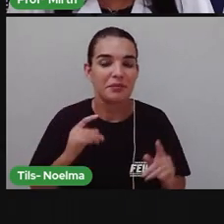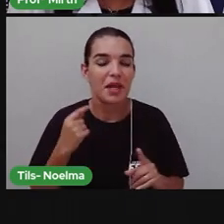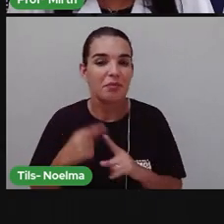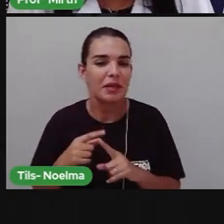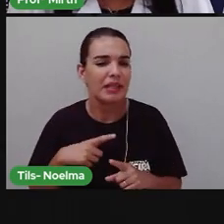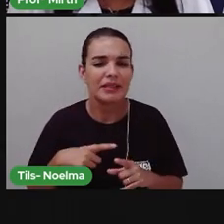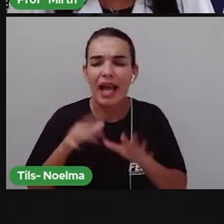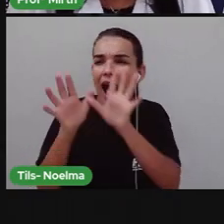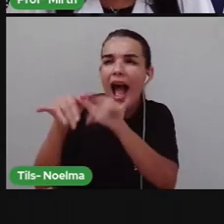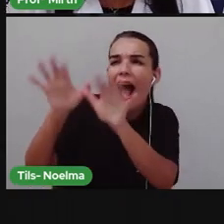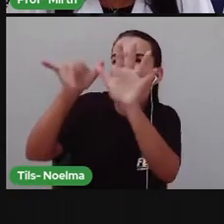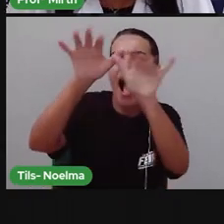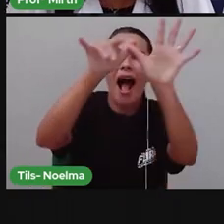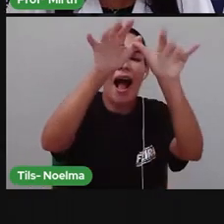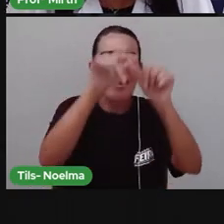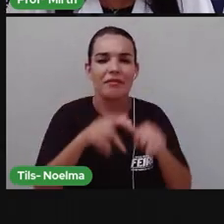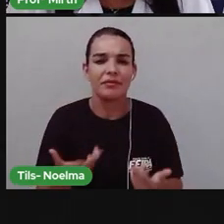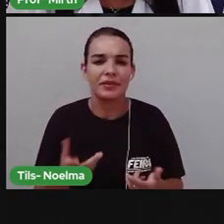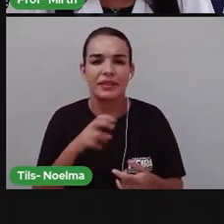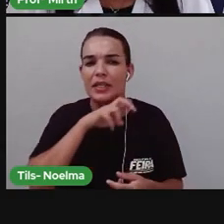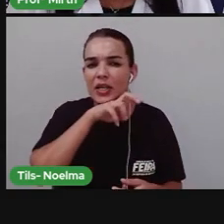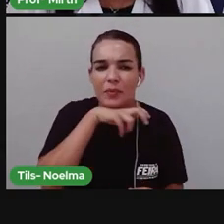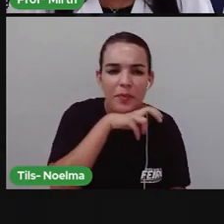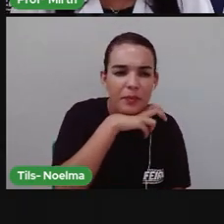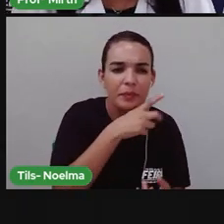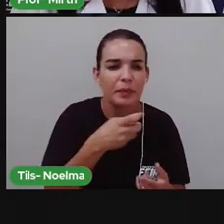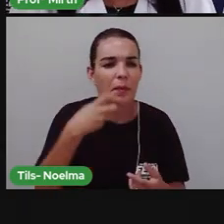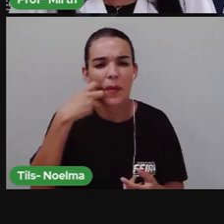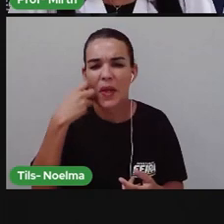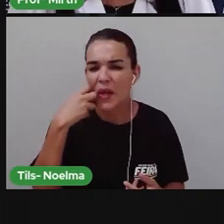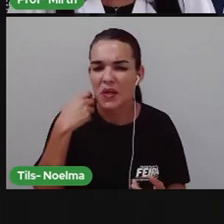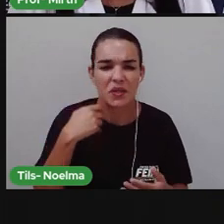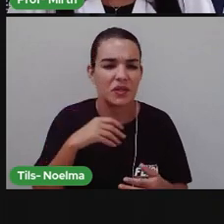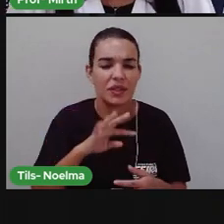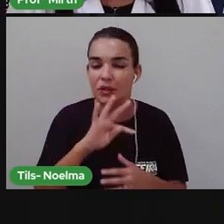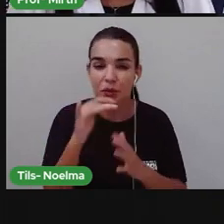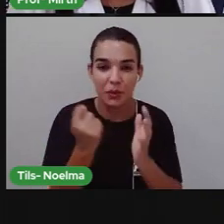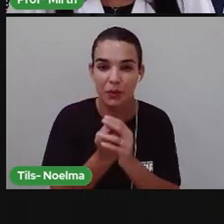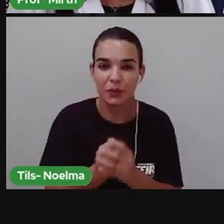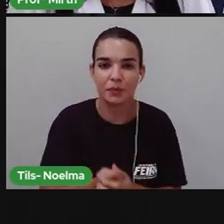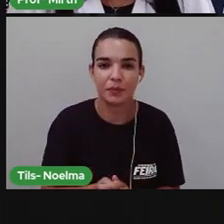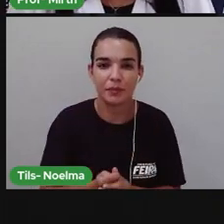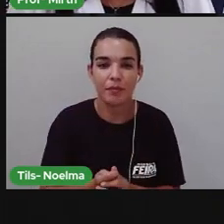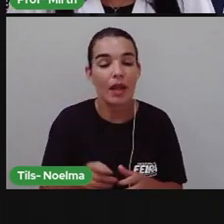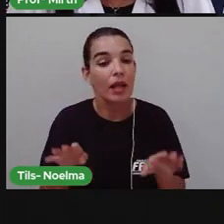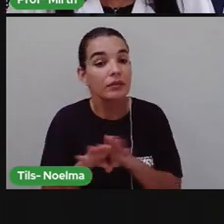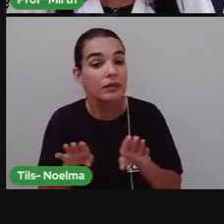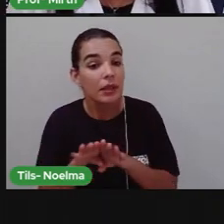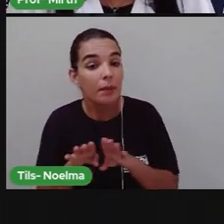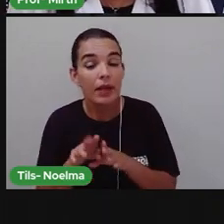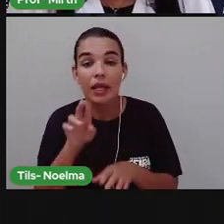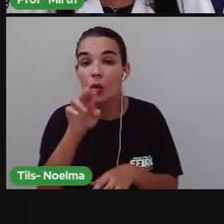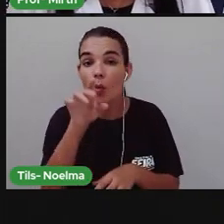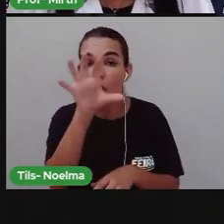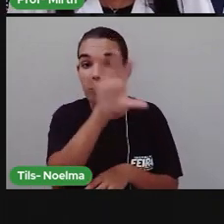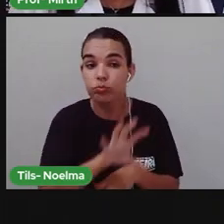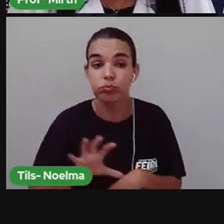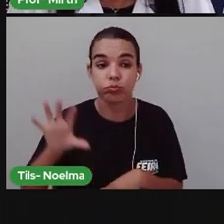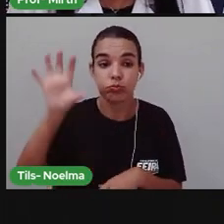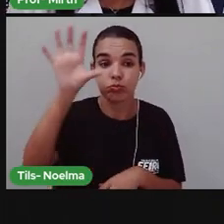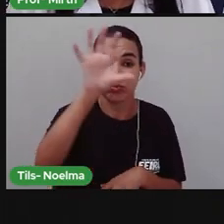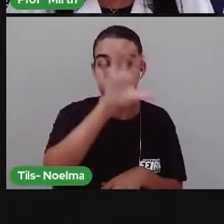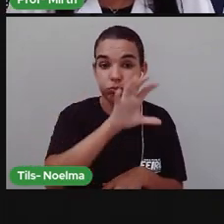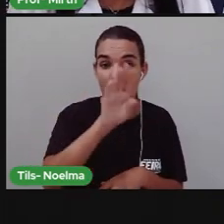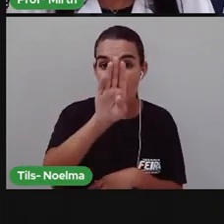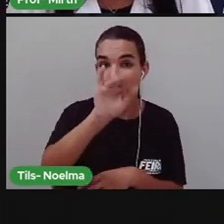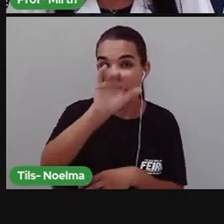répteis Amfíbios Mamíferos E peixes Assim como os demais Biomas brasileiros A caatinga Também já